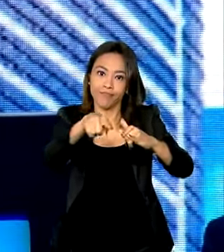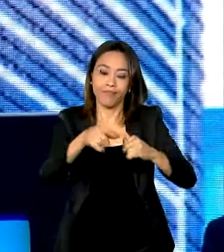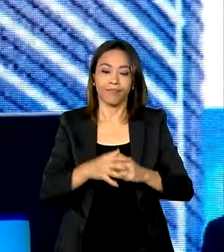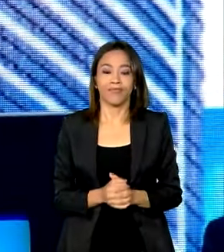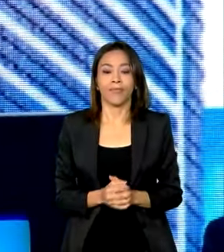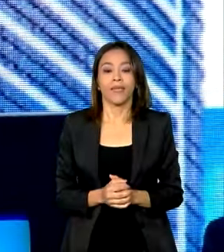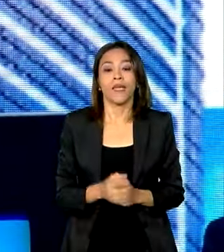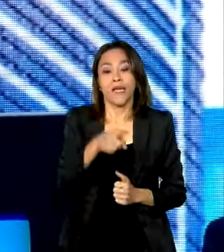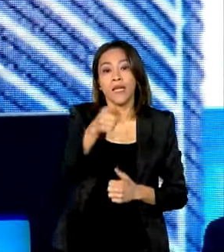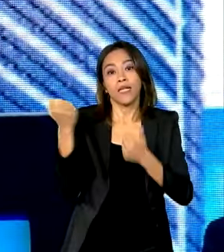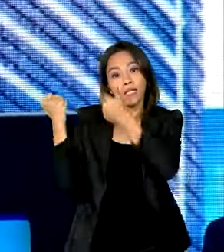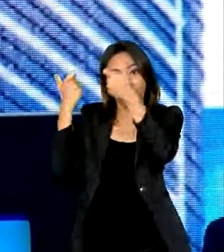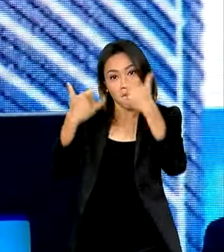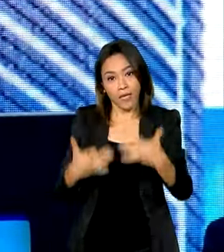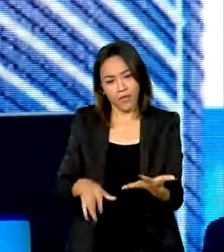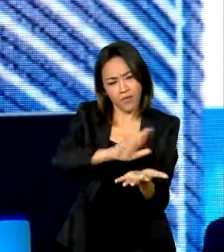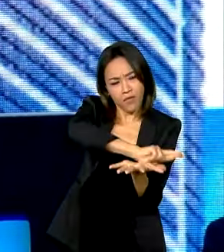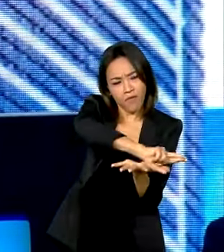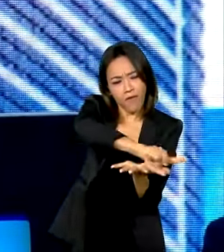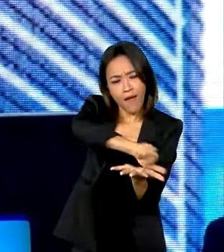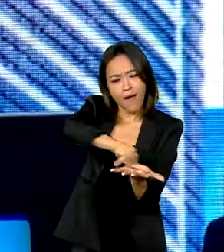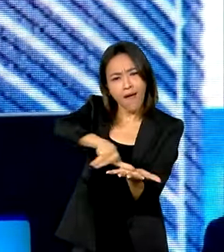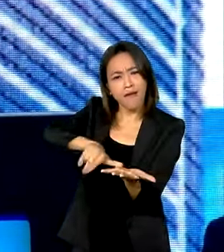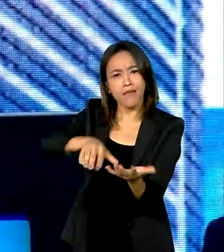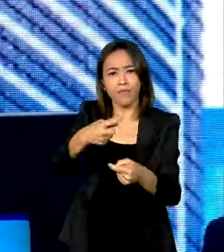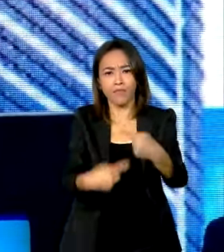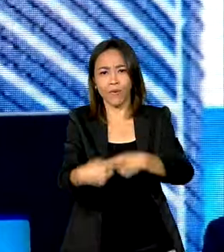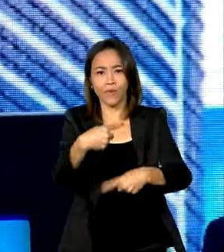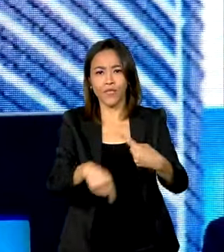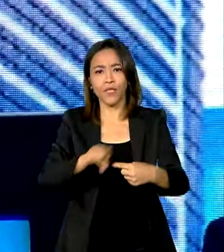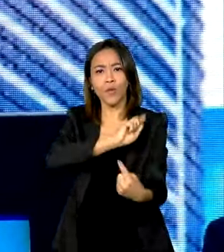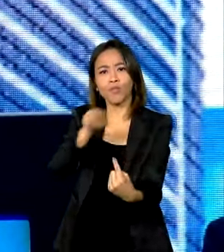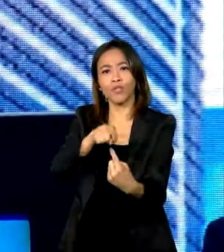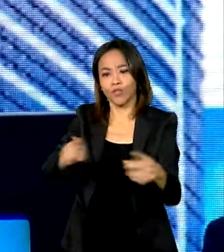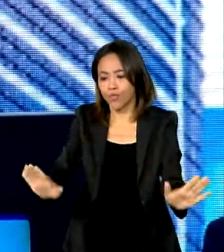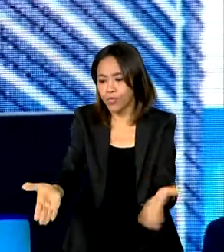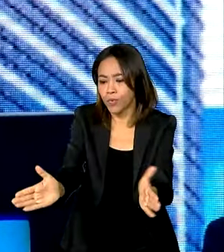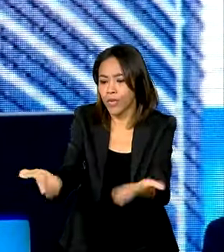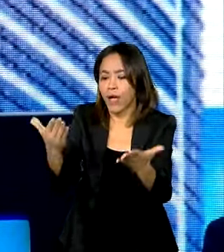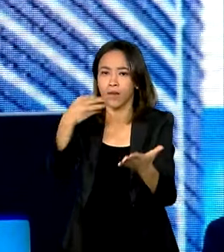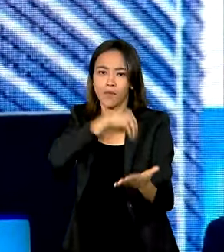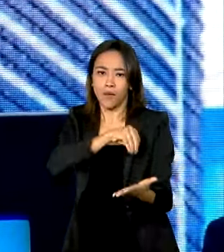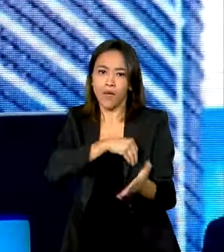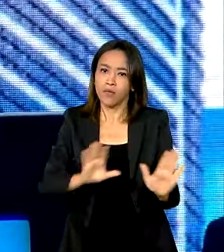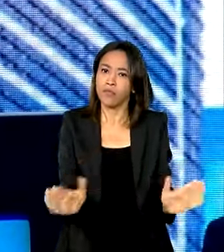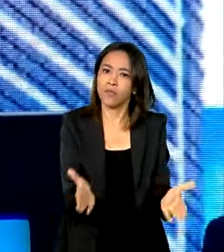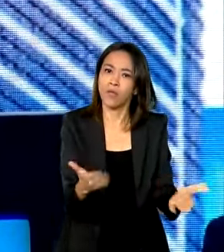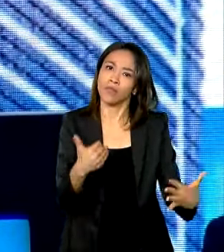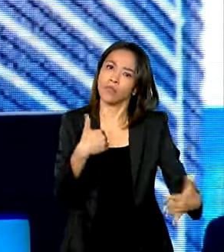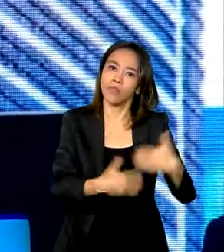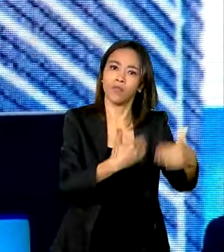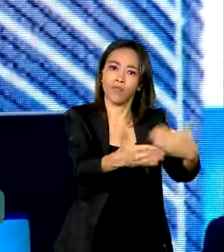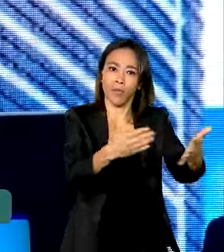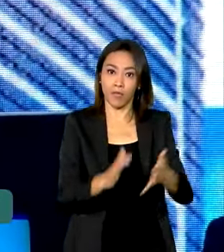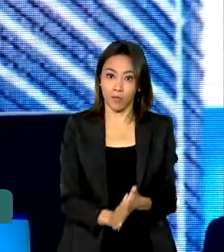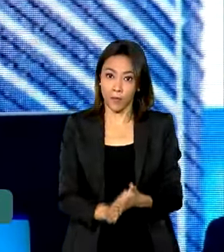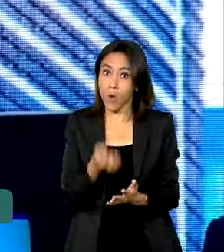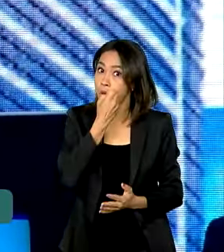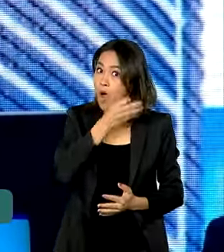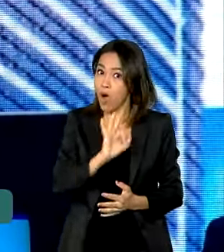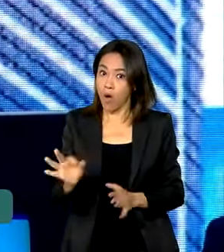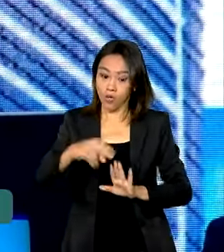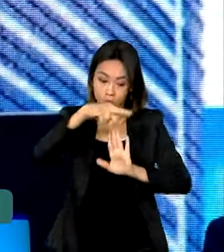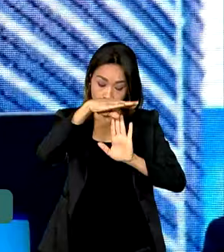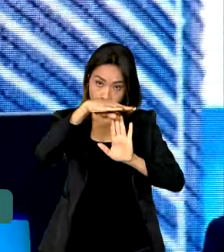políticas públicas para estimular o emprego, a renda e o desenvolvimento. Uma boa política